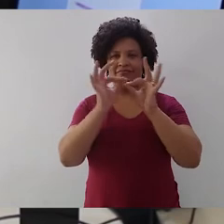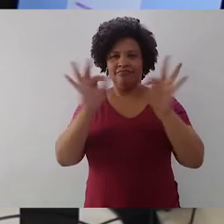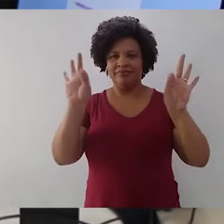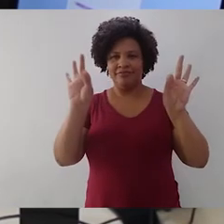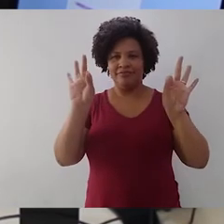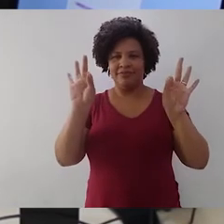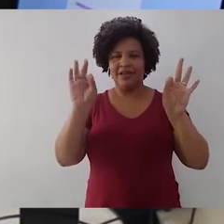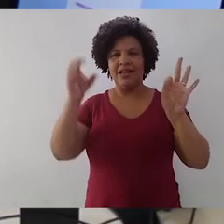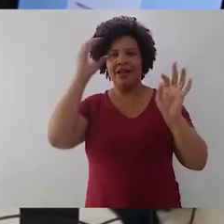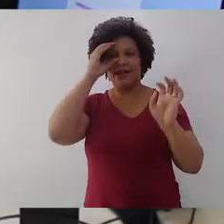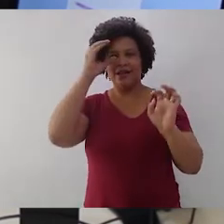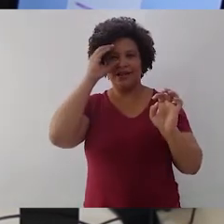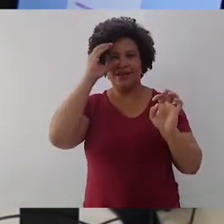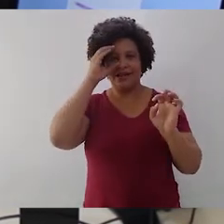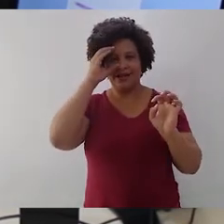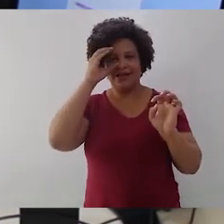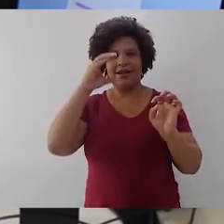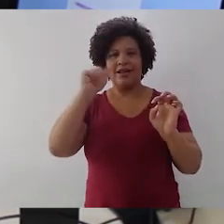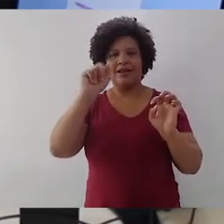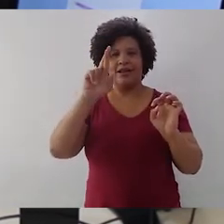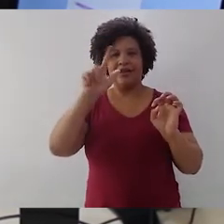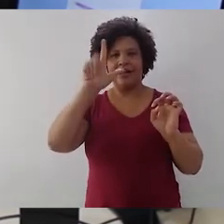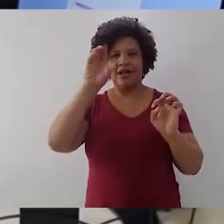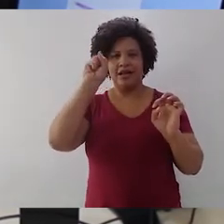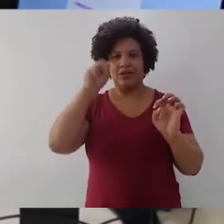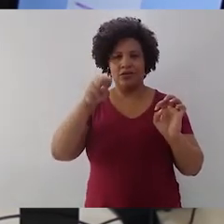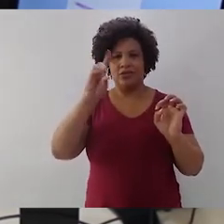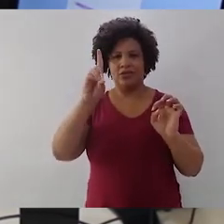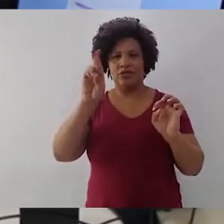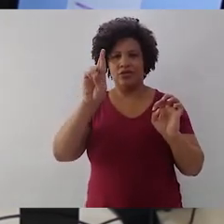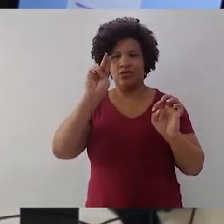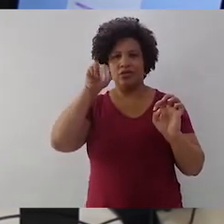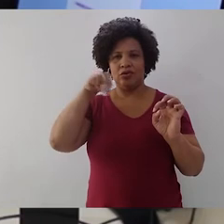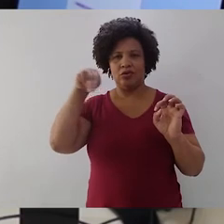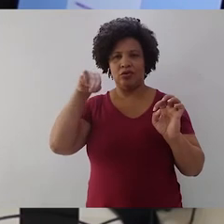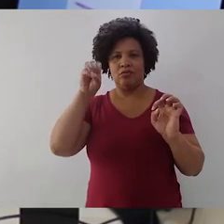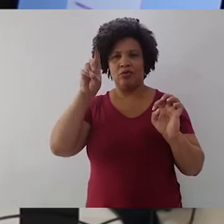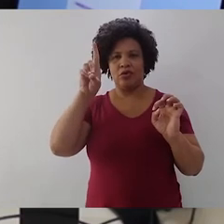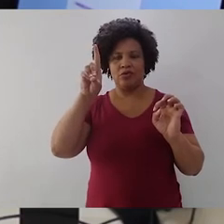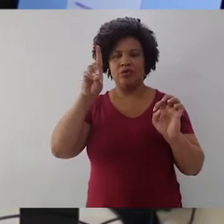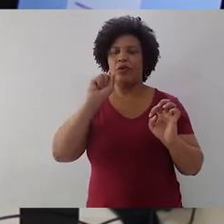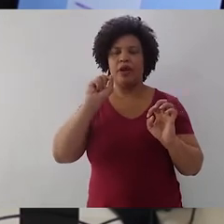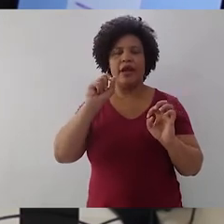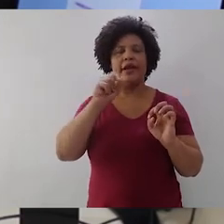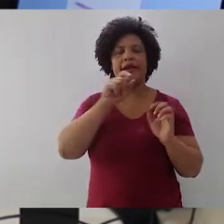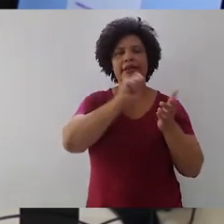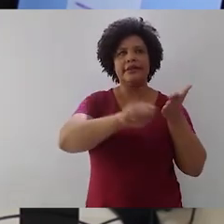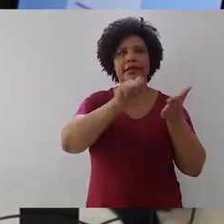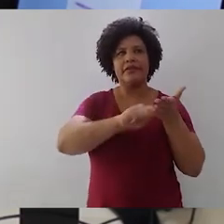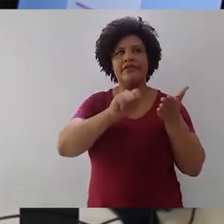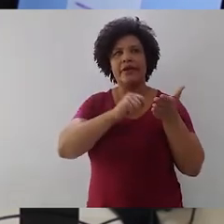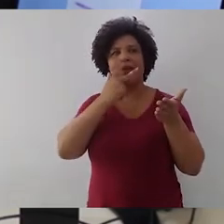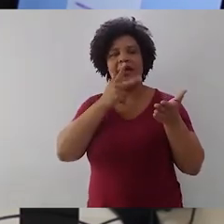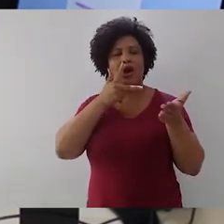atribuem ao Carlos Drummond de Andrade, embora outros digam que não seja dele, que escrever é cortar palavras. Então, eu